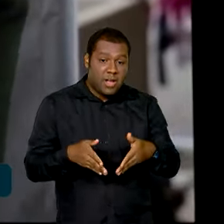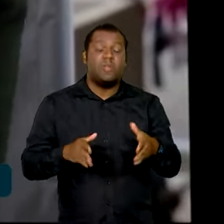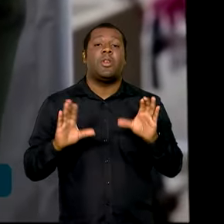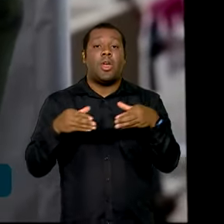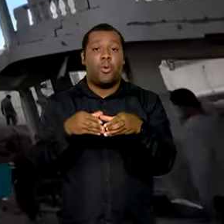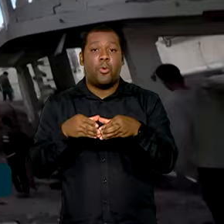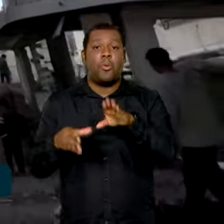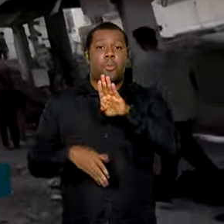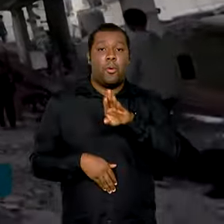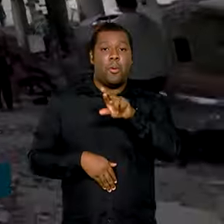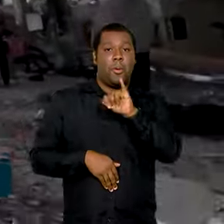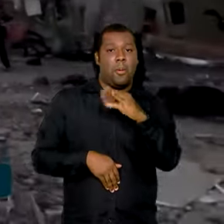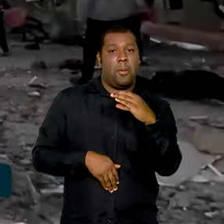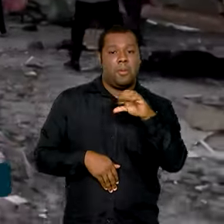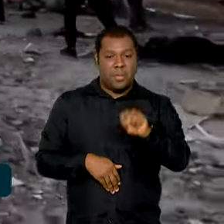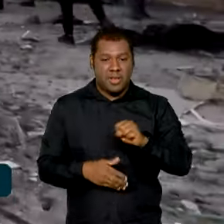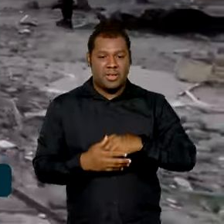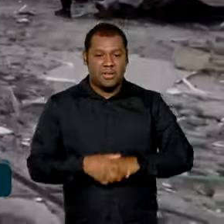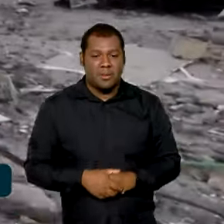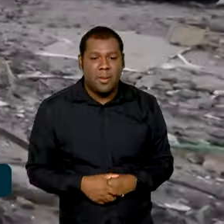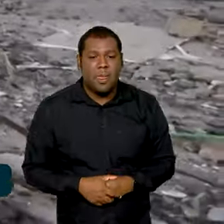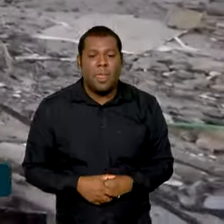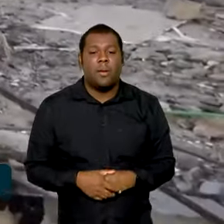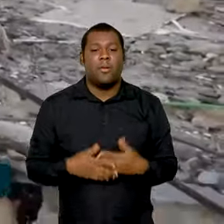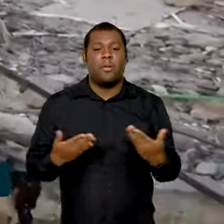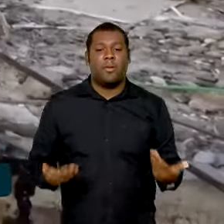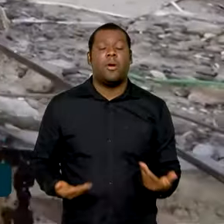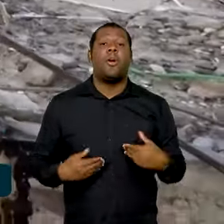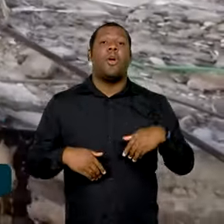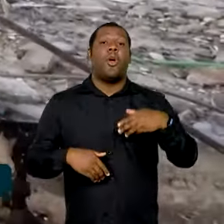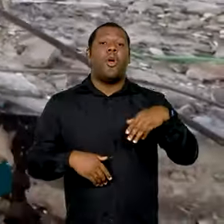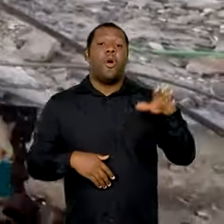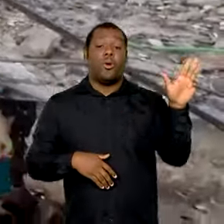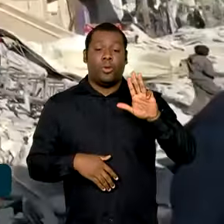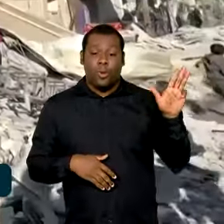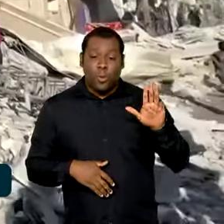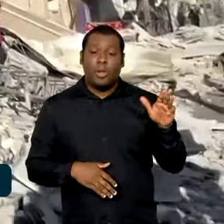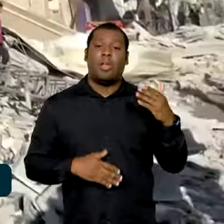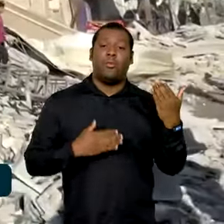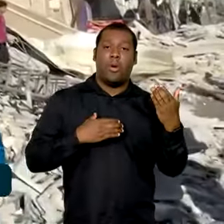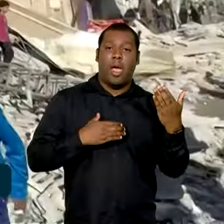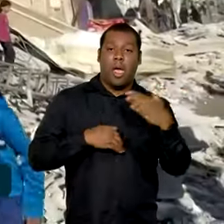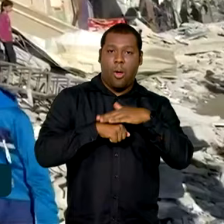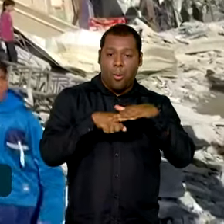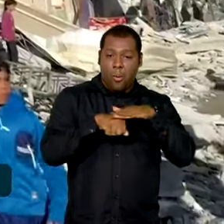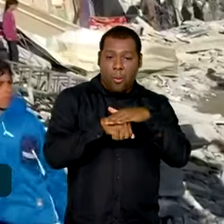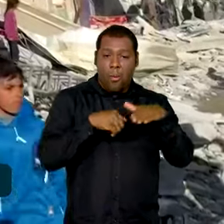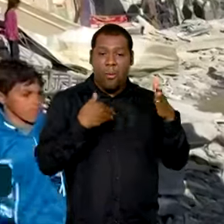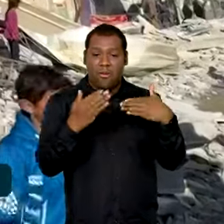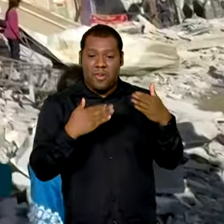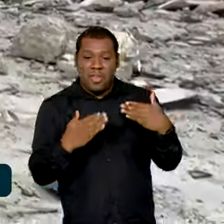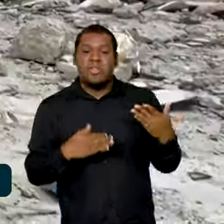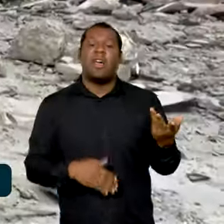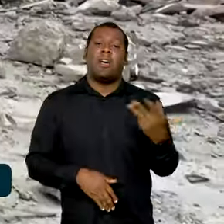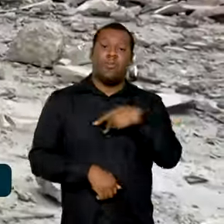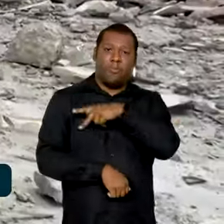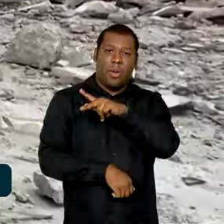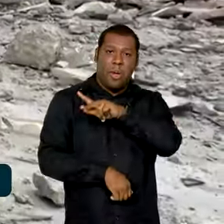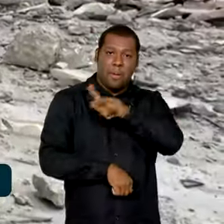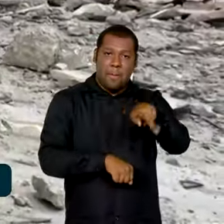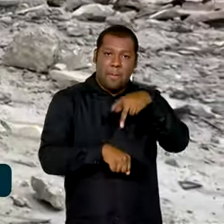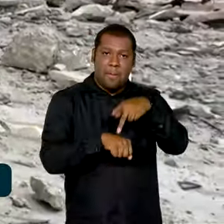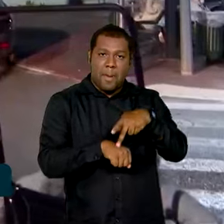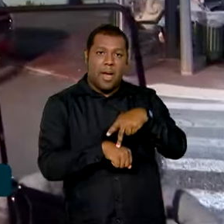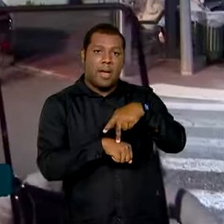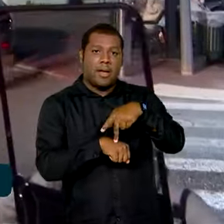assunto, que também deve ser tema de conversa entre Lula e o líder egípcio, é o conflito na faixa de Gaza. O Brasil